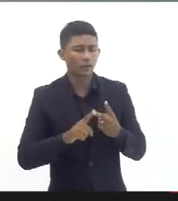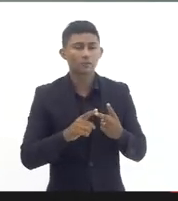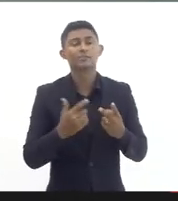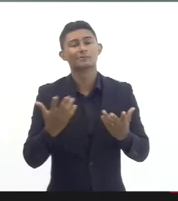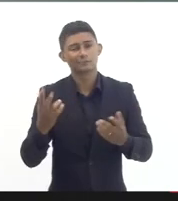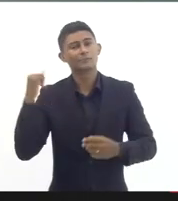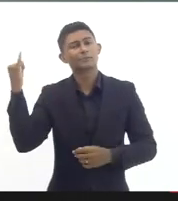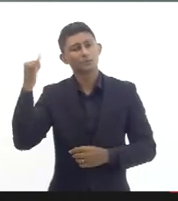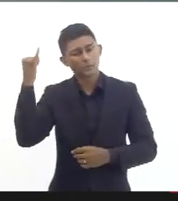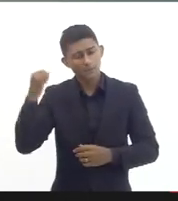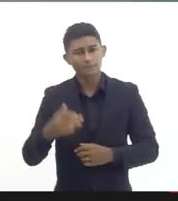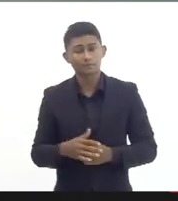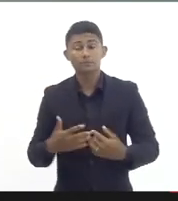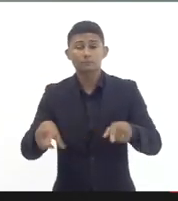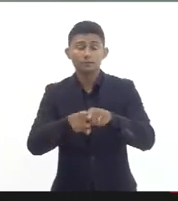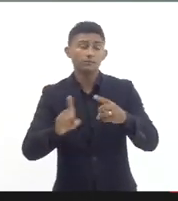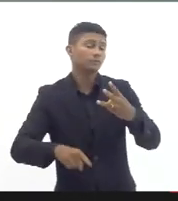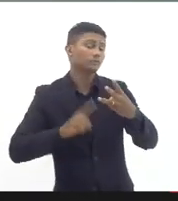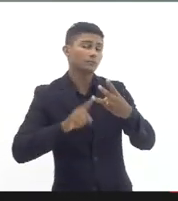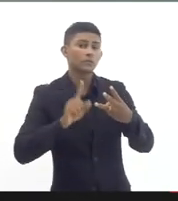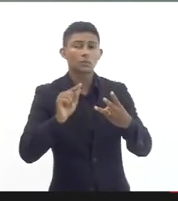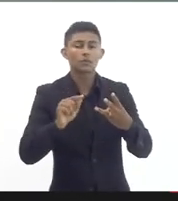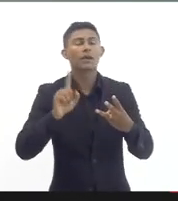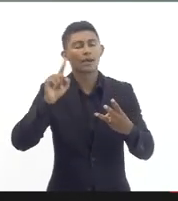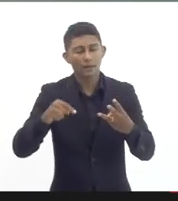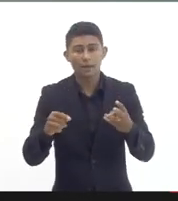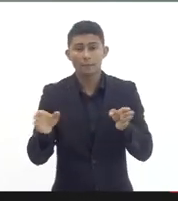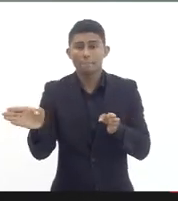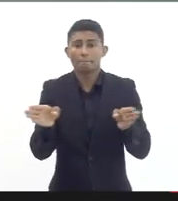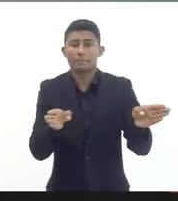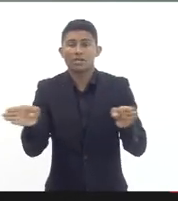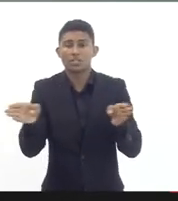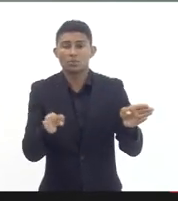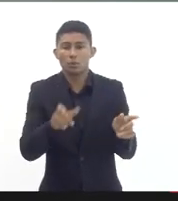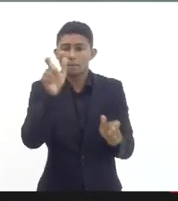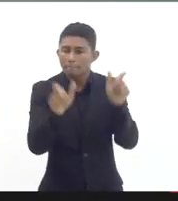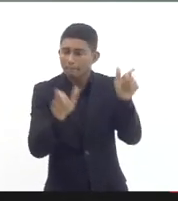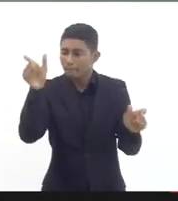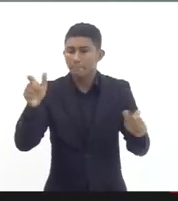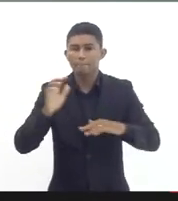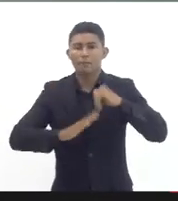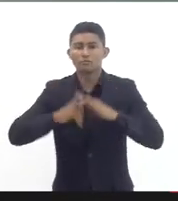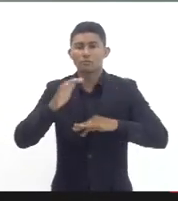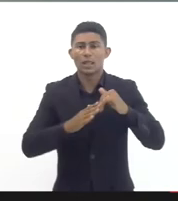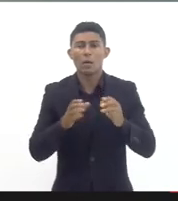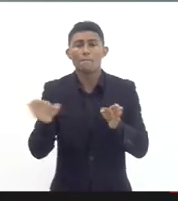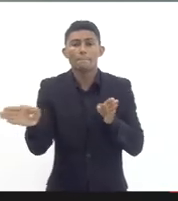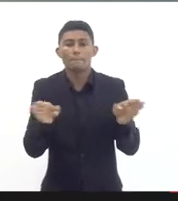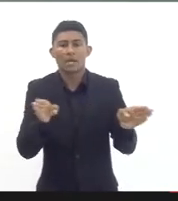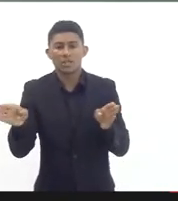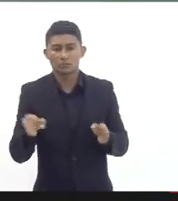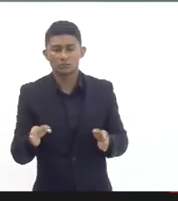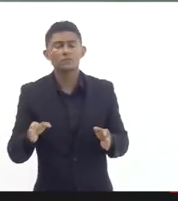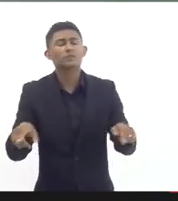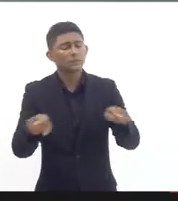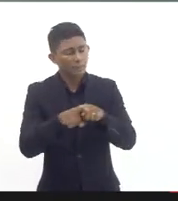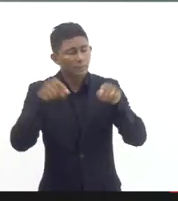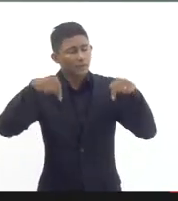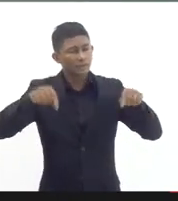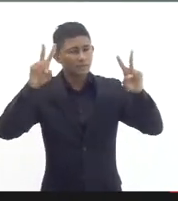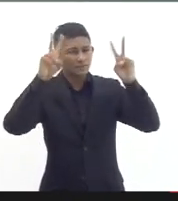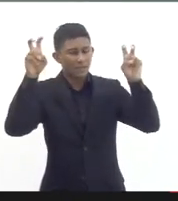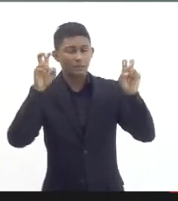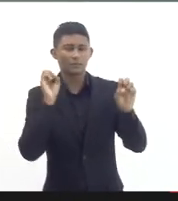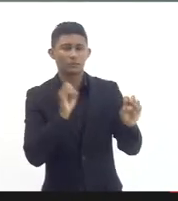aqui dos mediadores porque foi tratado aqui da educação especial e a gente sabe que acaba ficando a